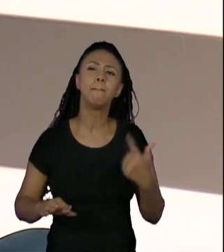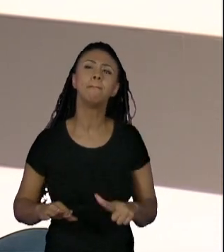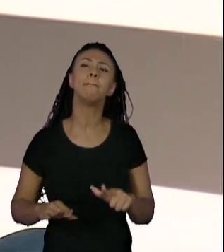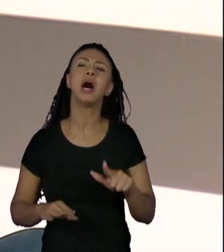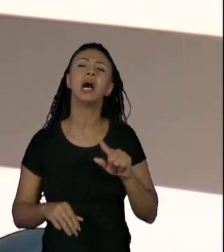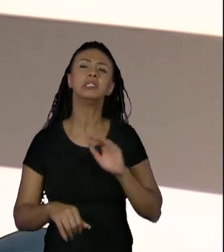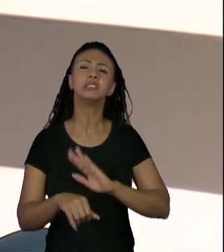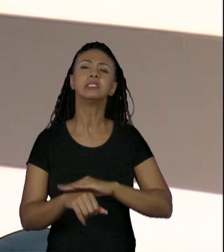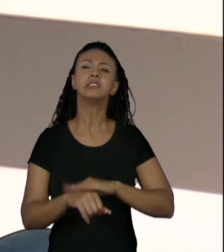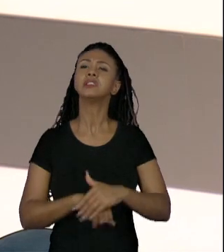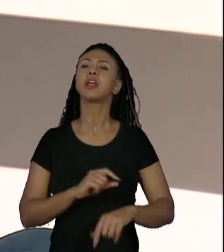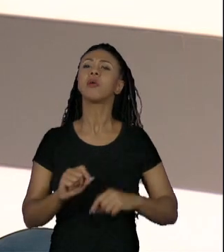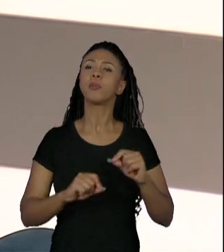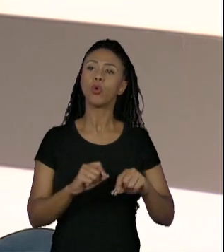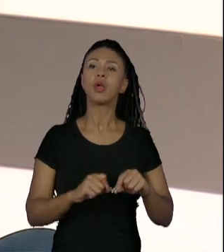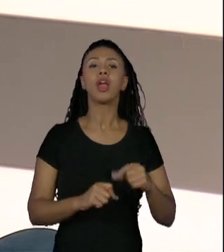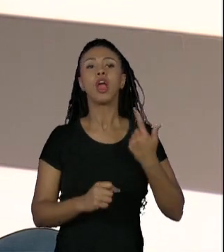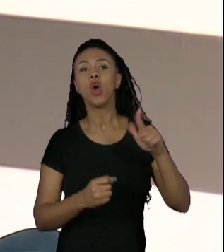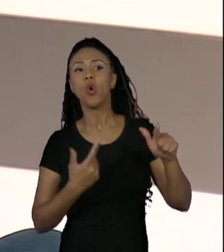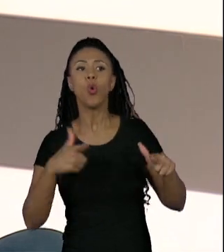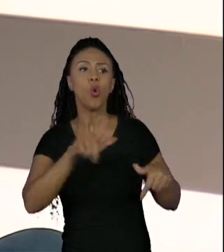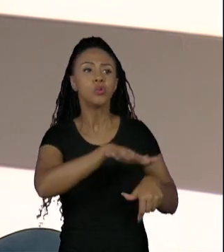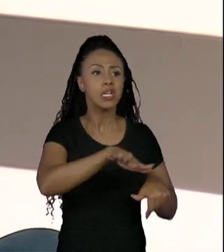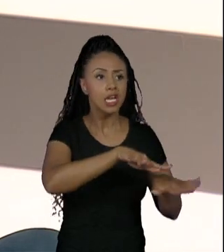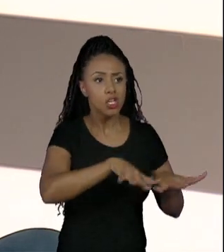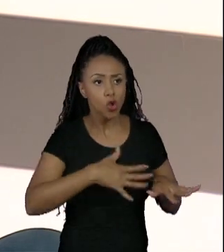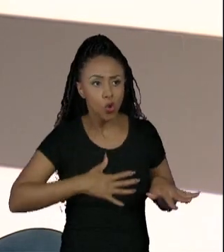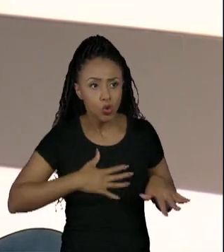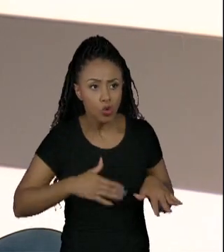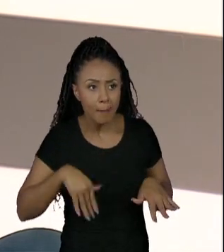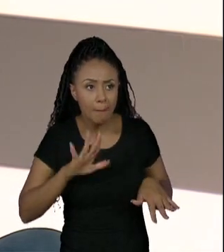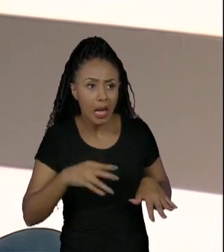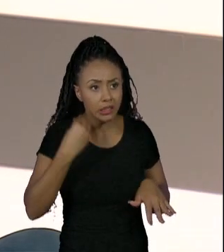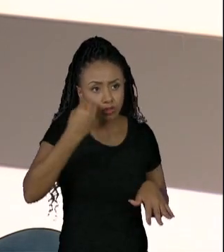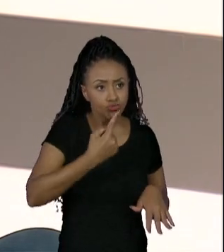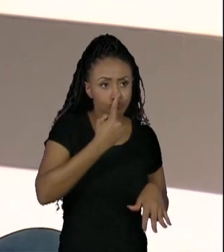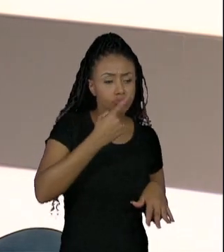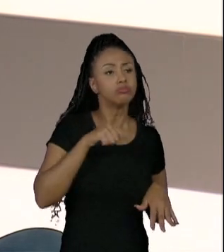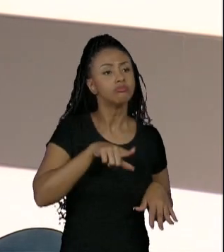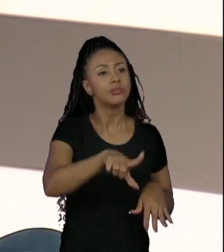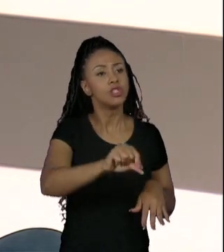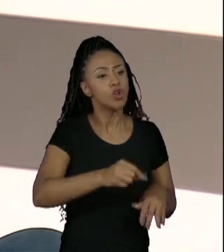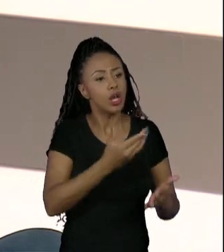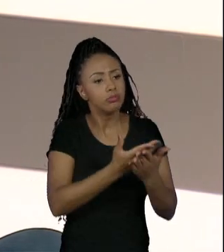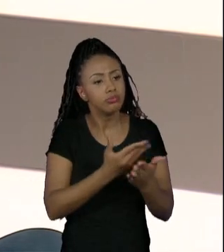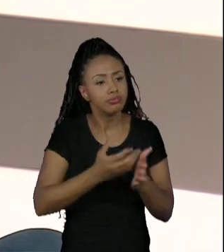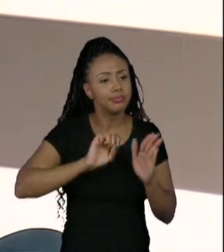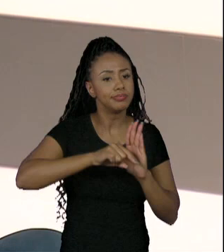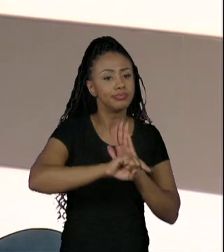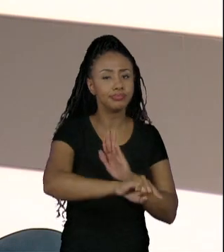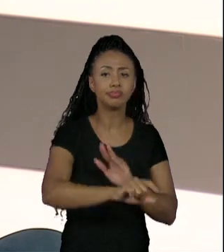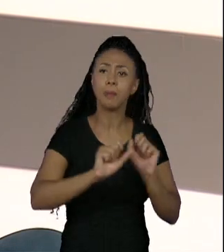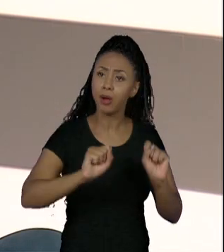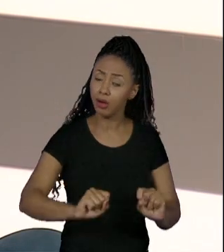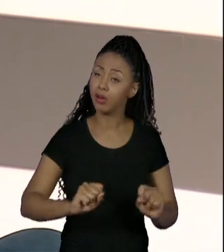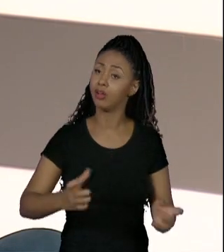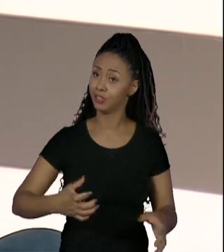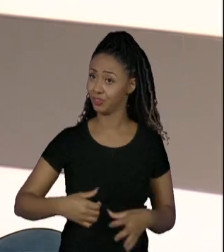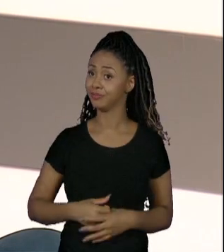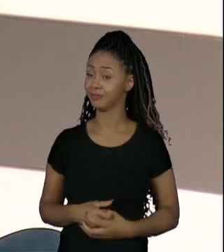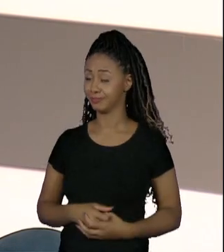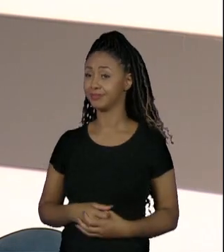se especializando dentre as áreas que ele mais teve afinidade. Então, ele pode buscar um lato senso.